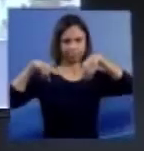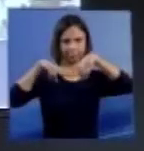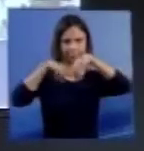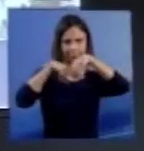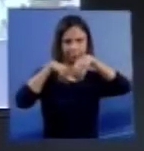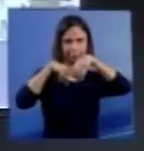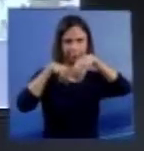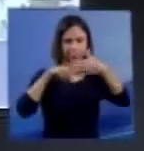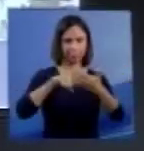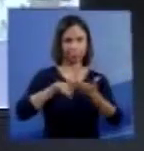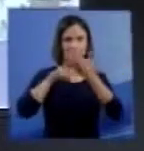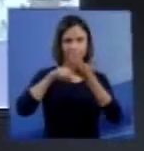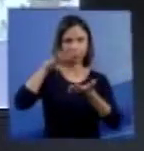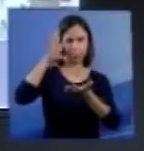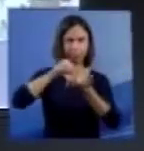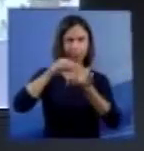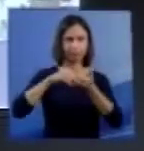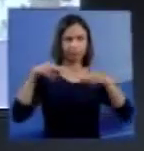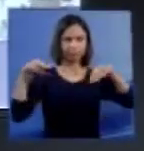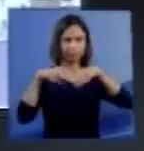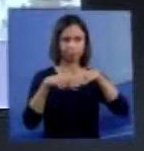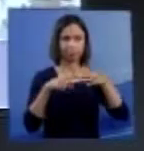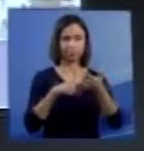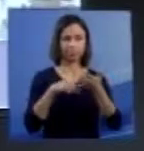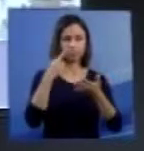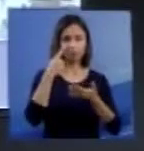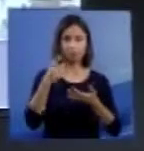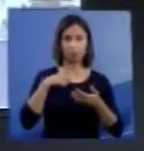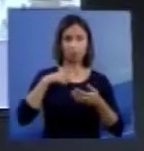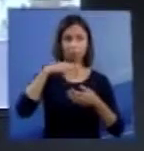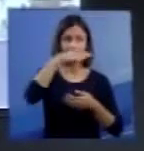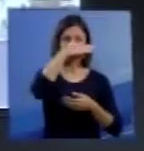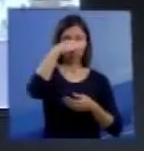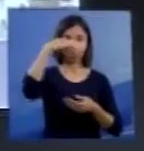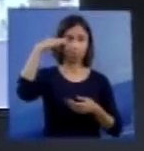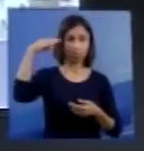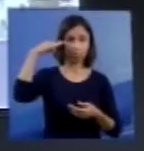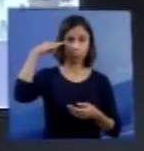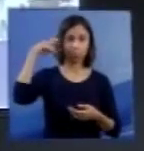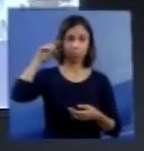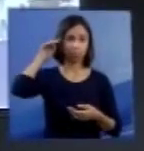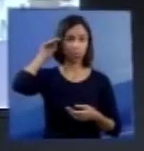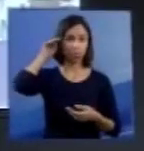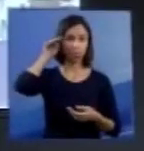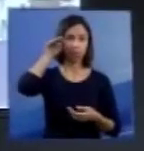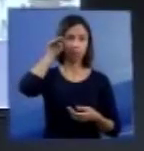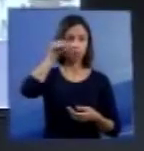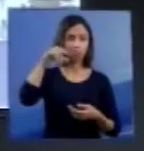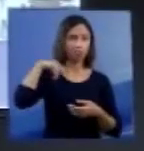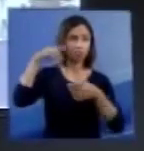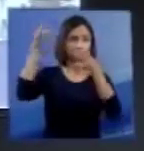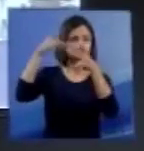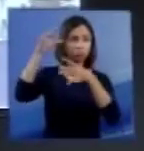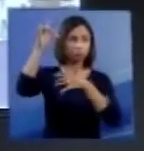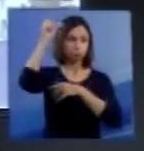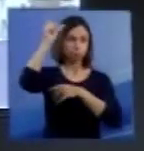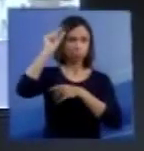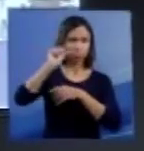a partir dali da órbita, do assoalho orbital, resta apenas uma área cérebro vasculosa,